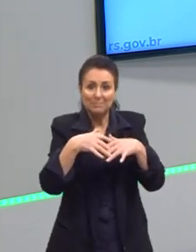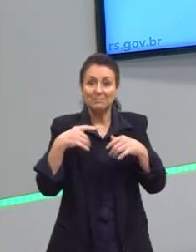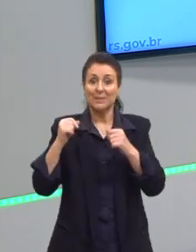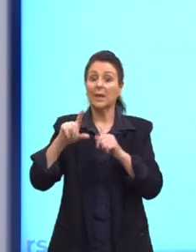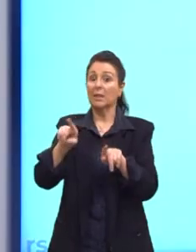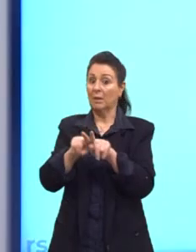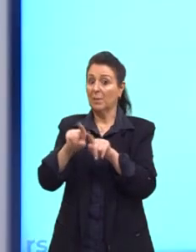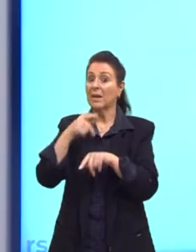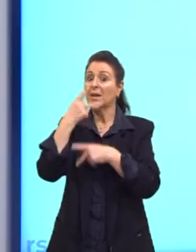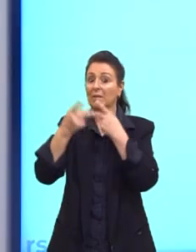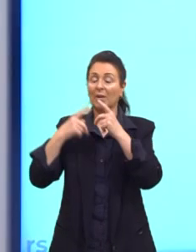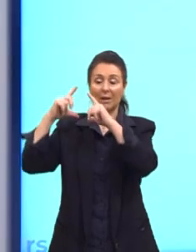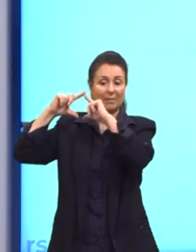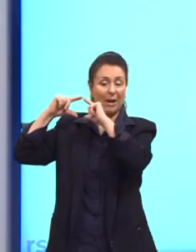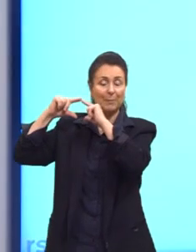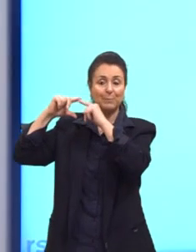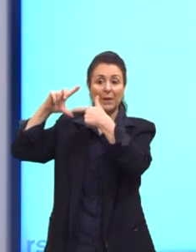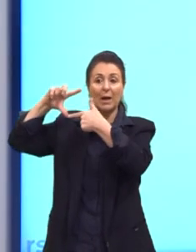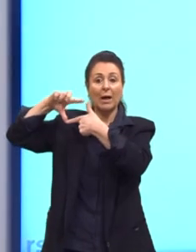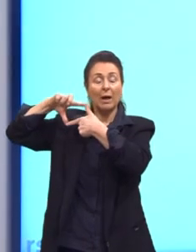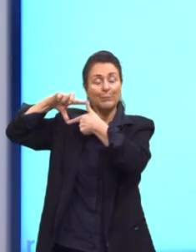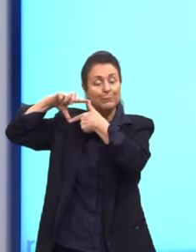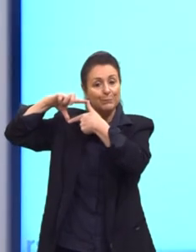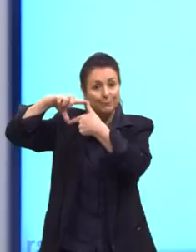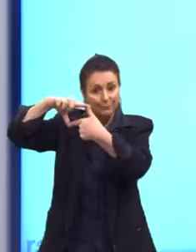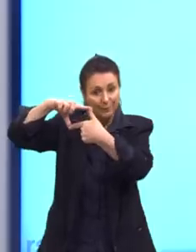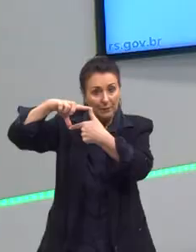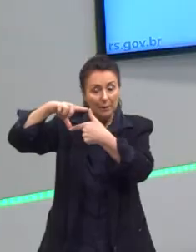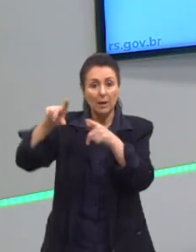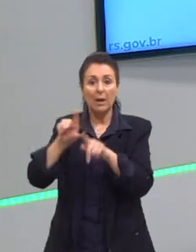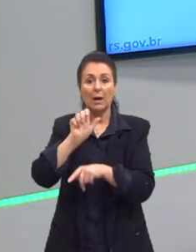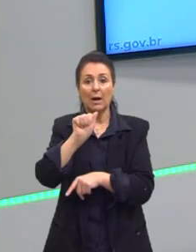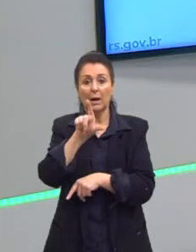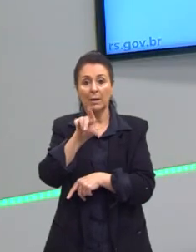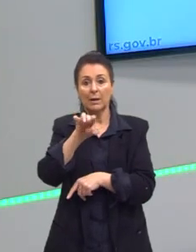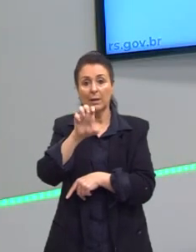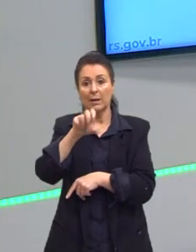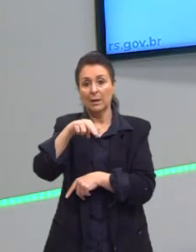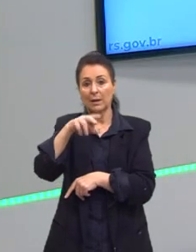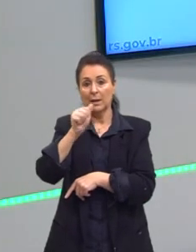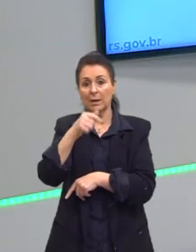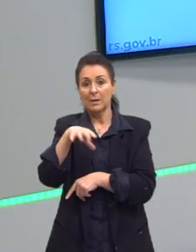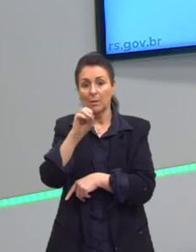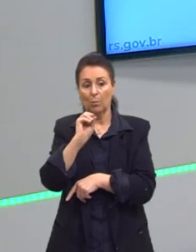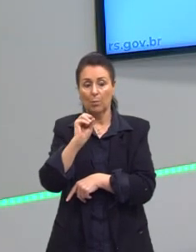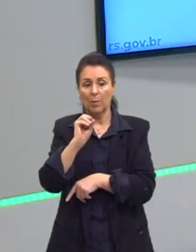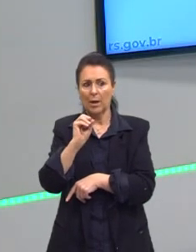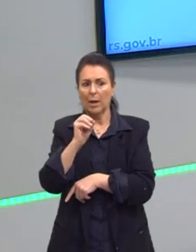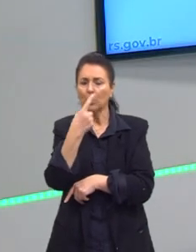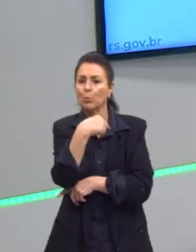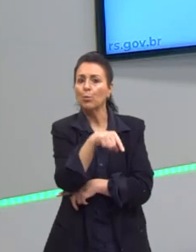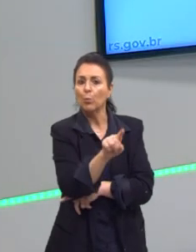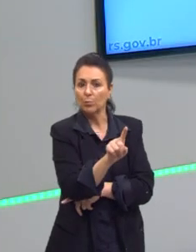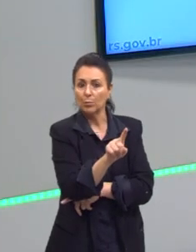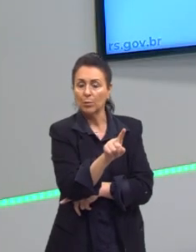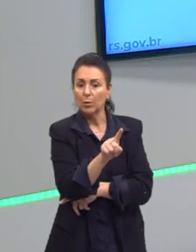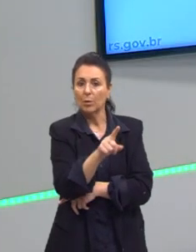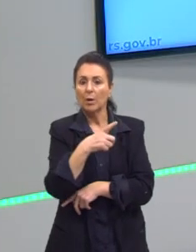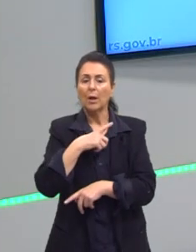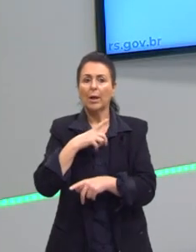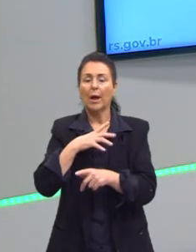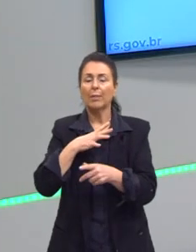que o Marx denuncia, era o seguinte aspecto. A alienação é aquilo que pertence a outro. Lá no